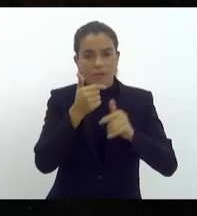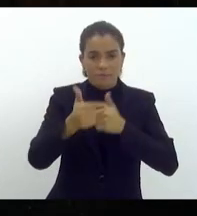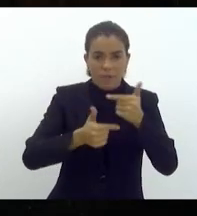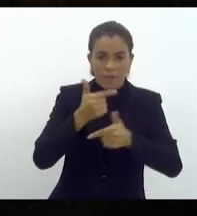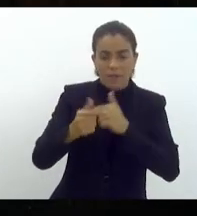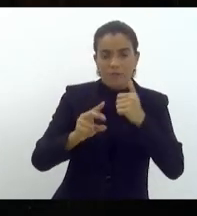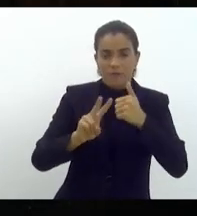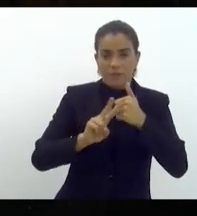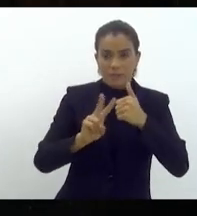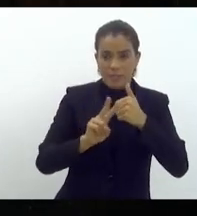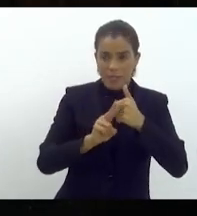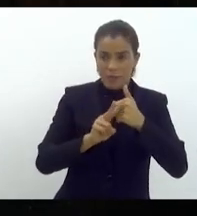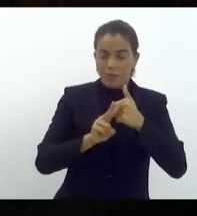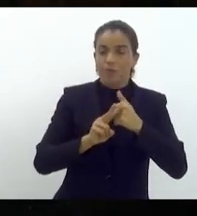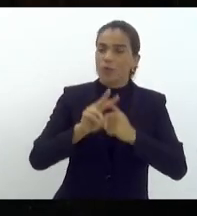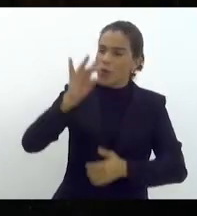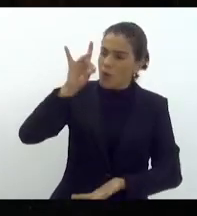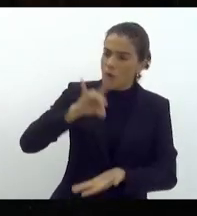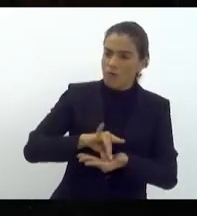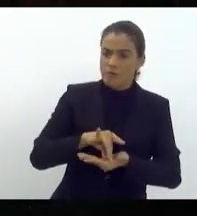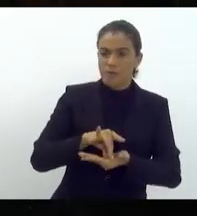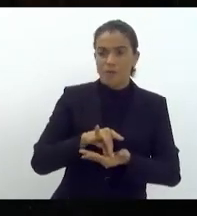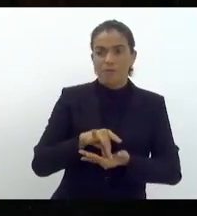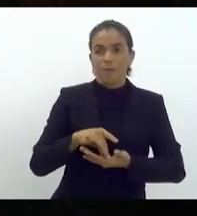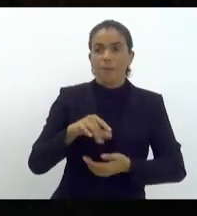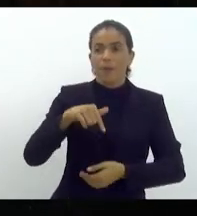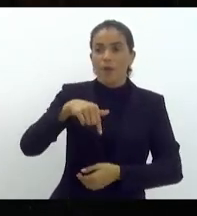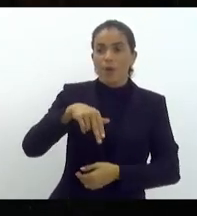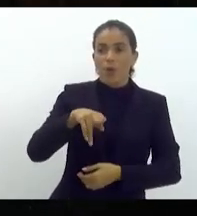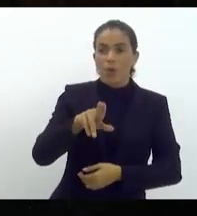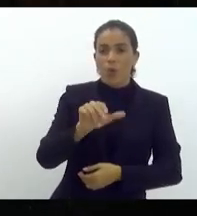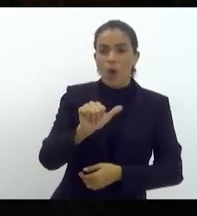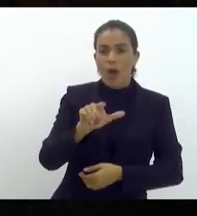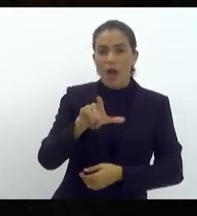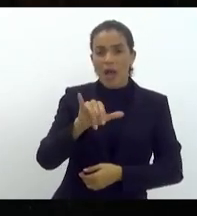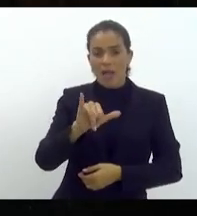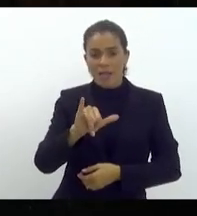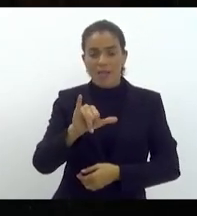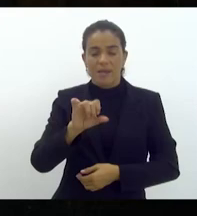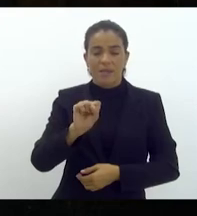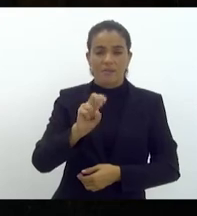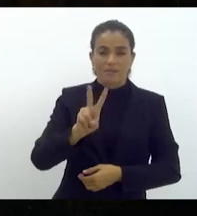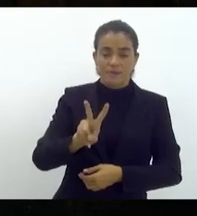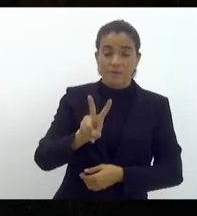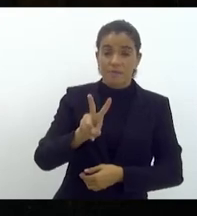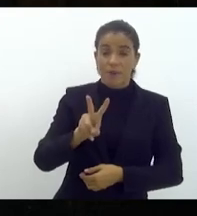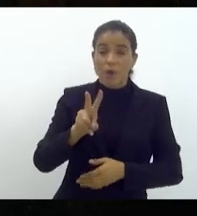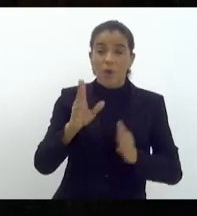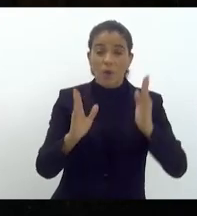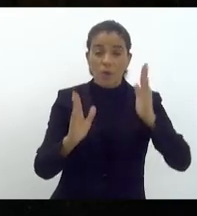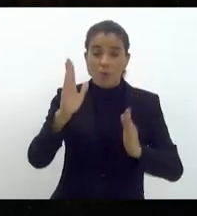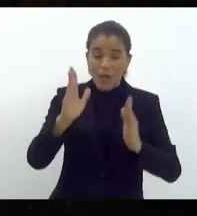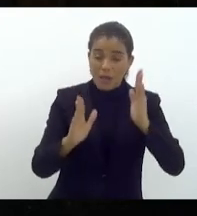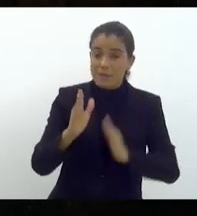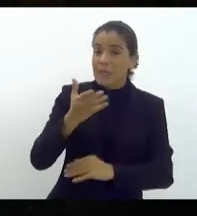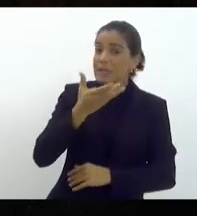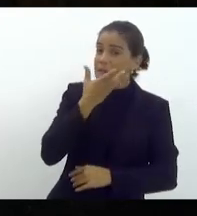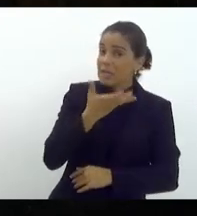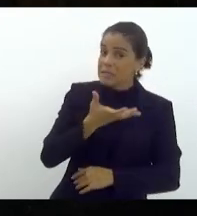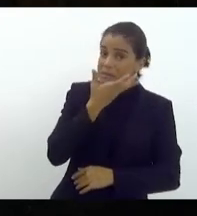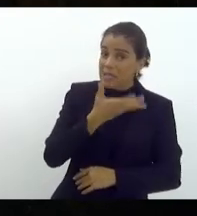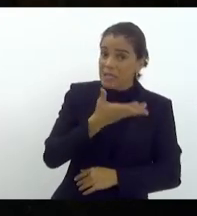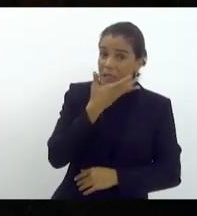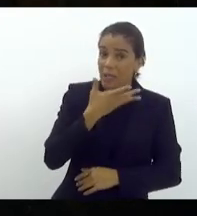veterinários oficiais, Quali SV. O prazo estabelecido para esse cumprimento é dezembro, pessoal,